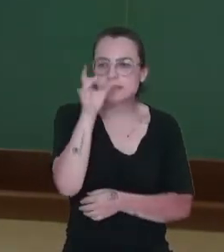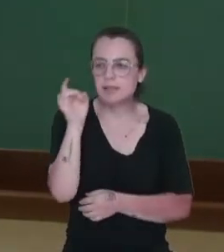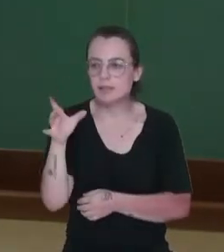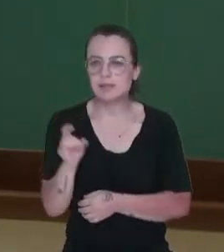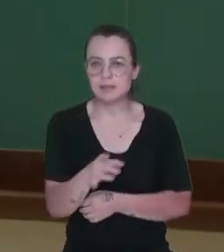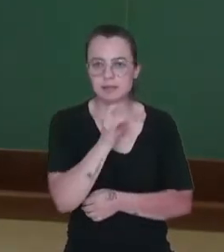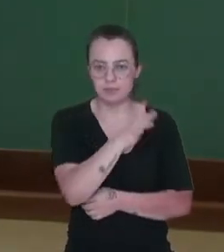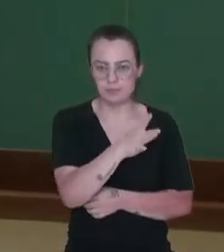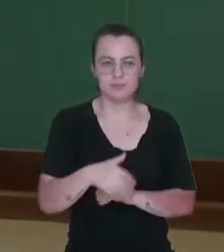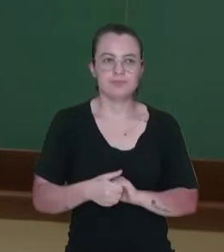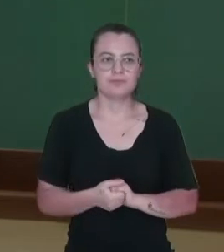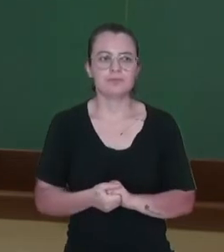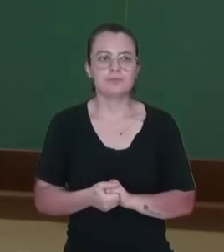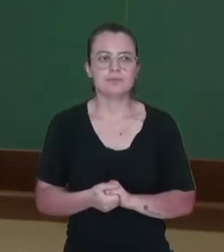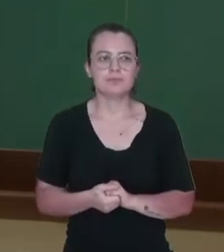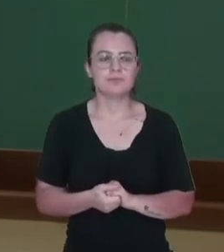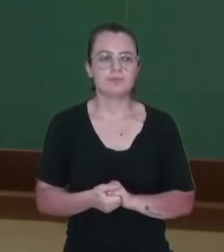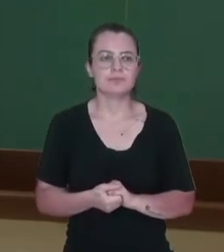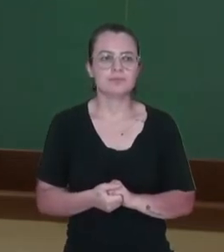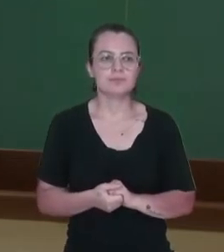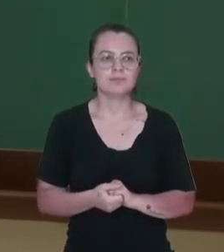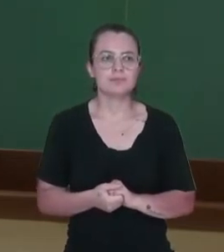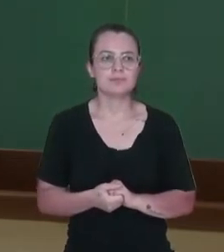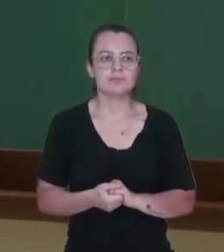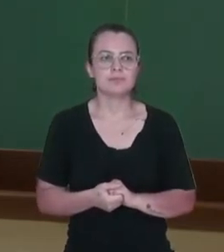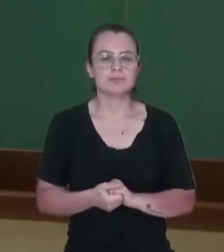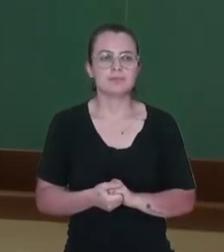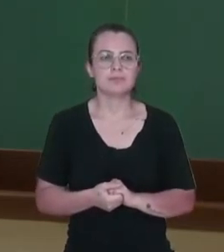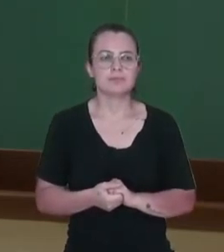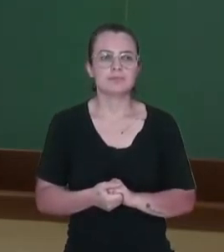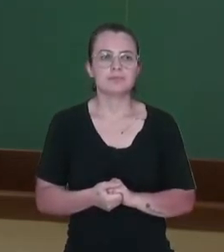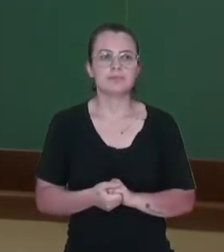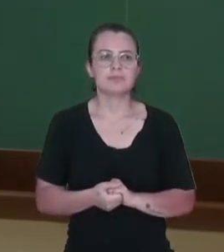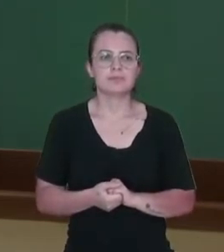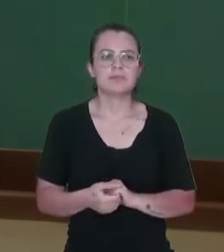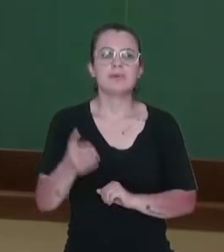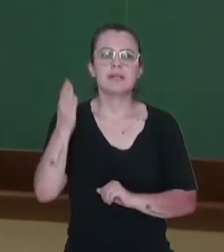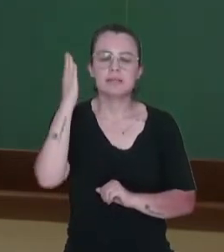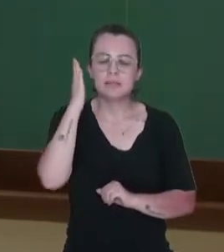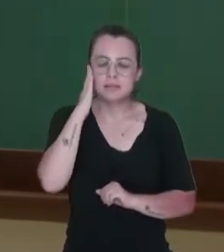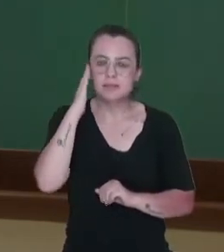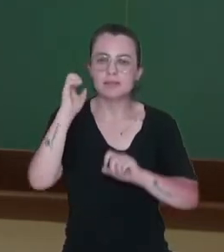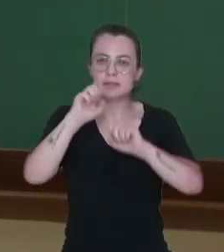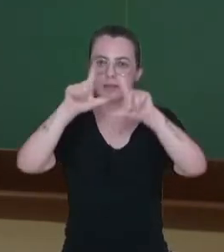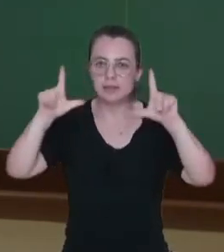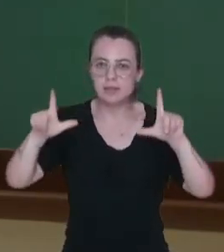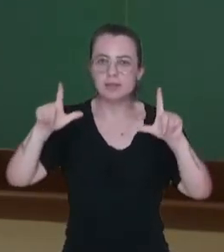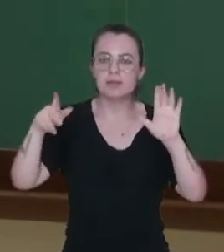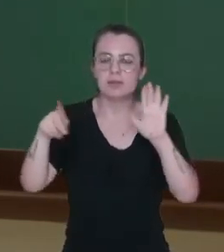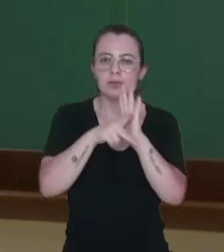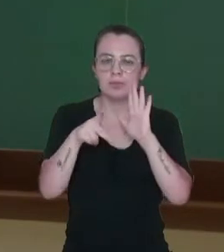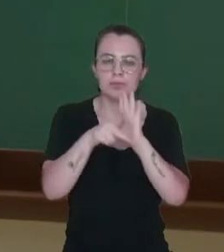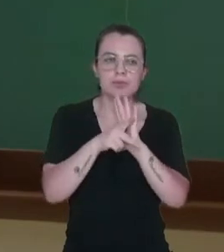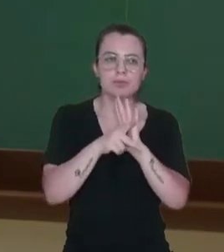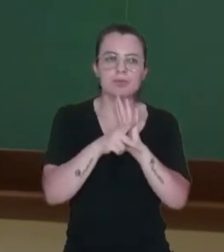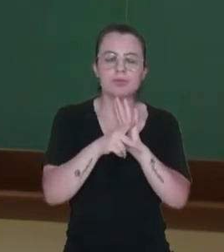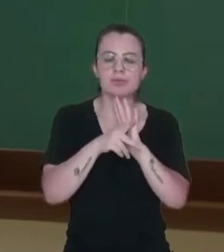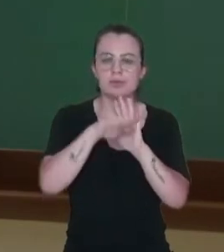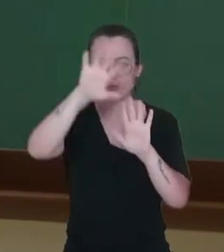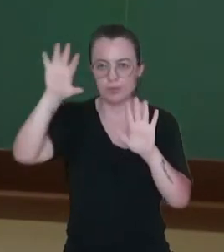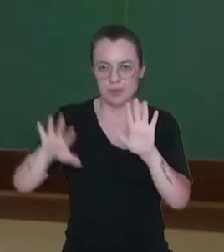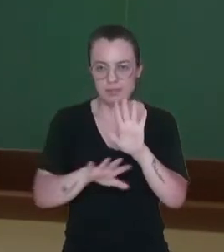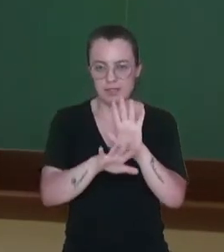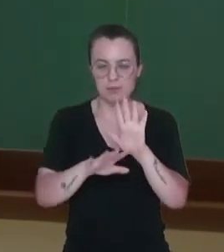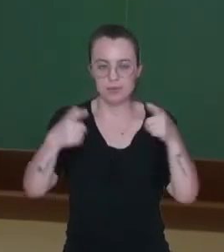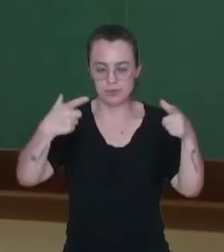partes, ou seja, estuda cada uma dessas regiões, né? Para entender esses aspectos do espaço geográfico. É